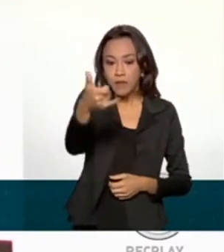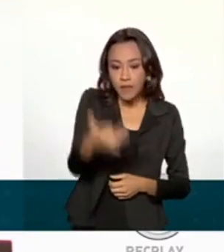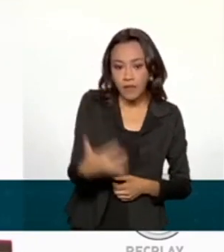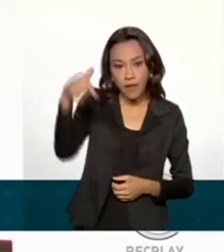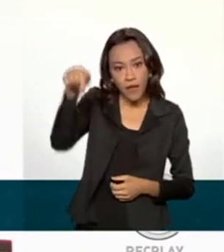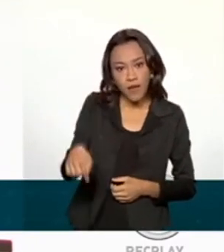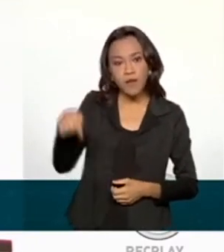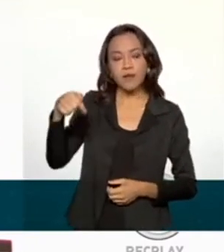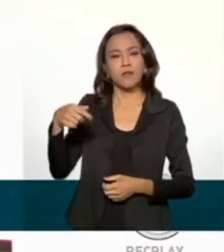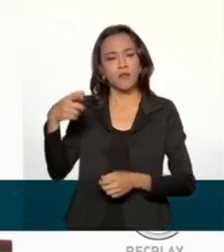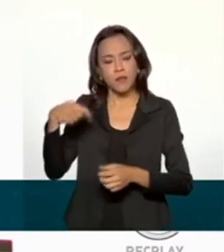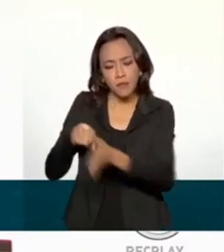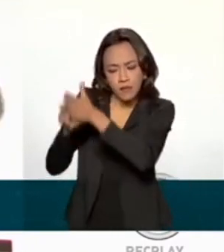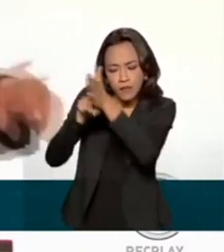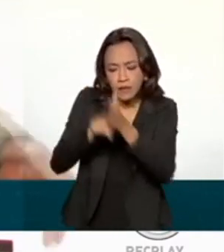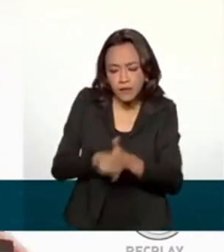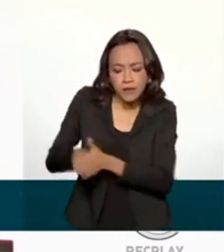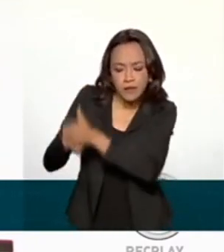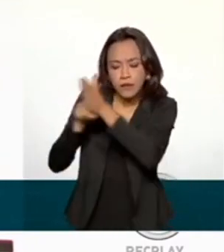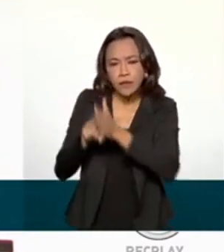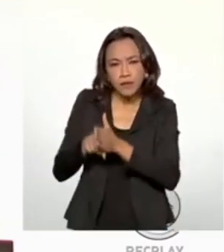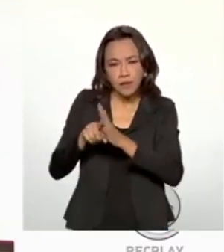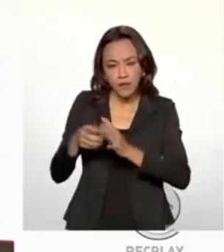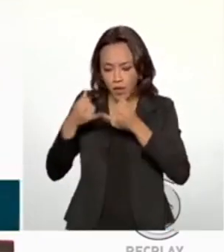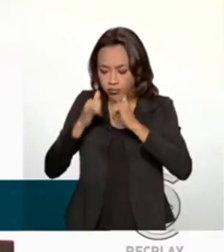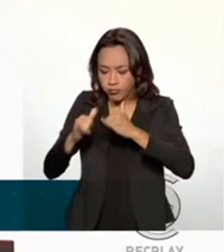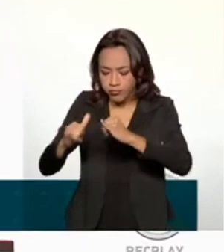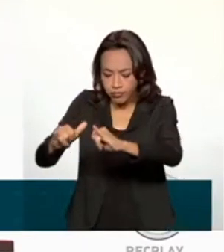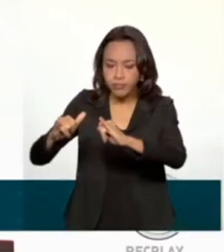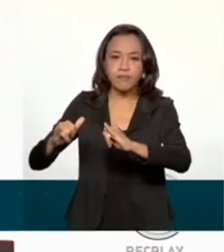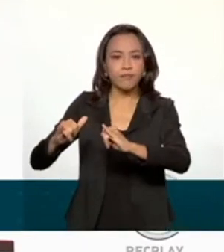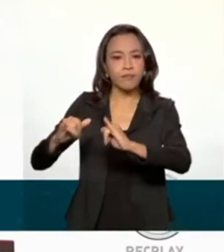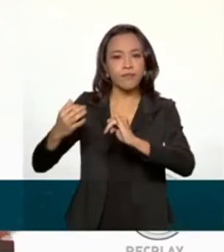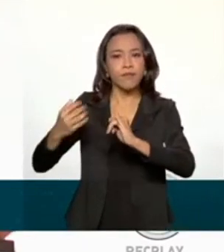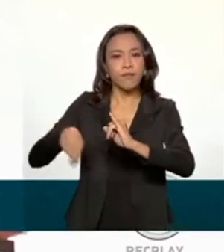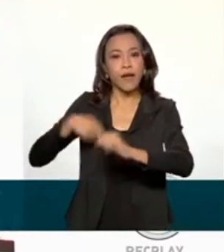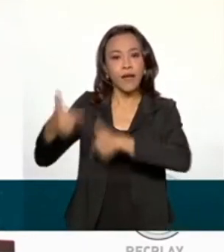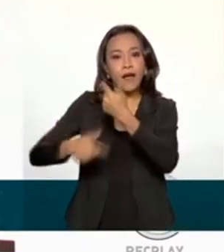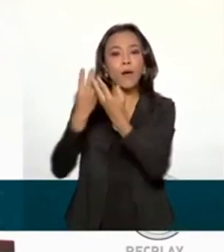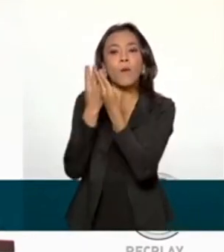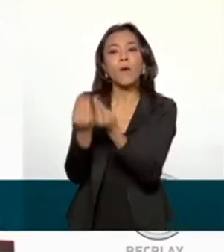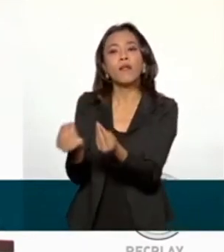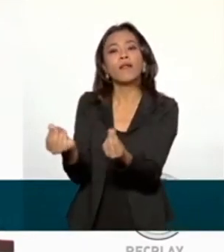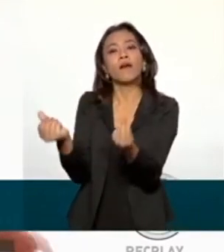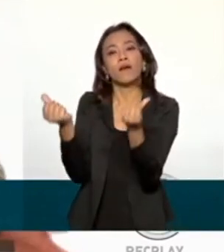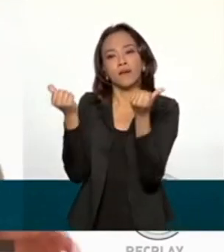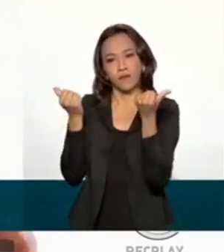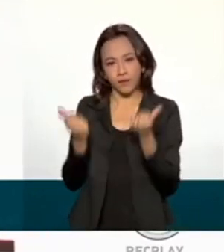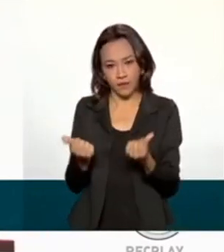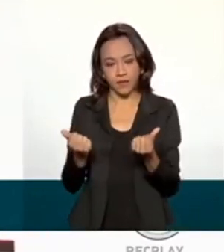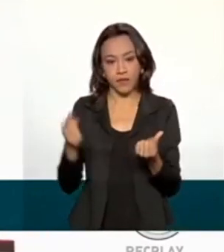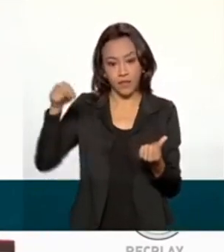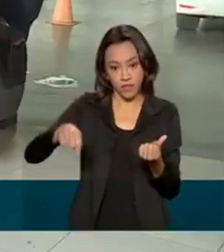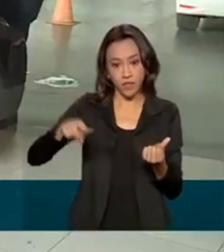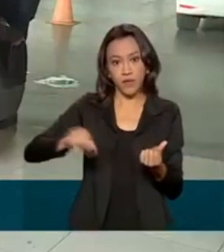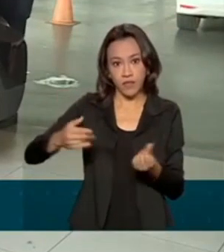certificação de bateria, ele trabalha toda a infraestrutura da qualidade, porque isso não existe hoje no país, vai precisar ser